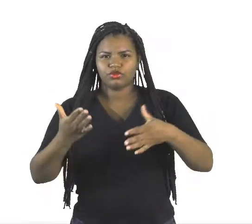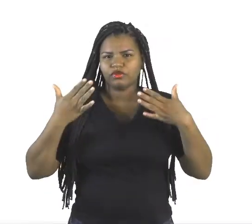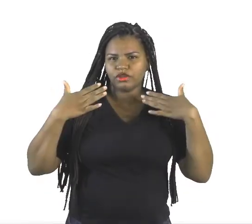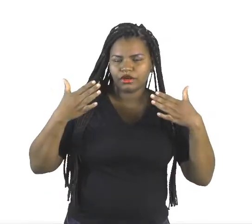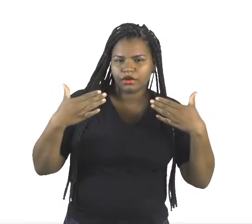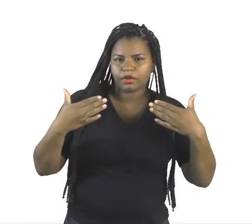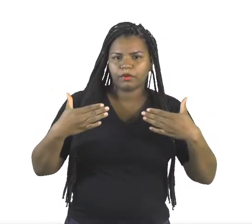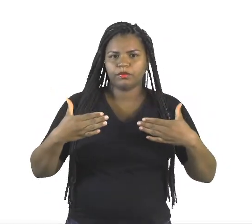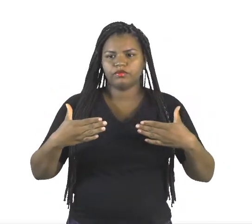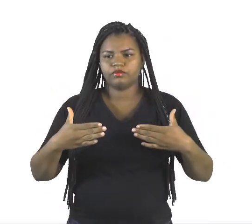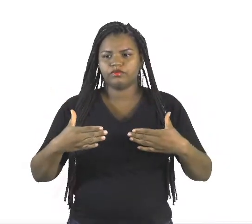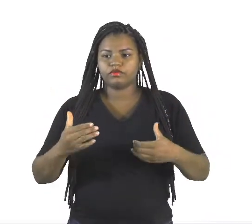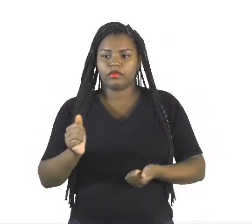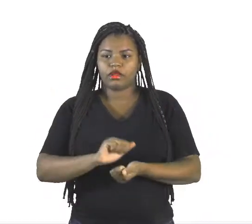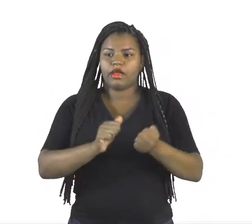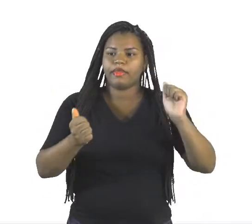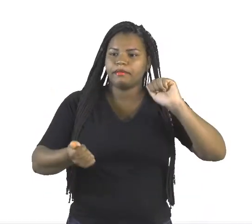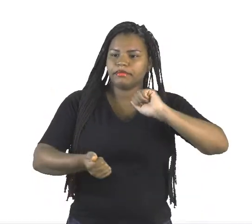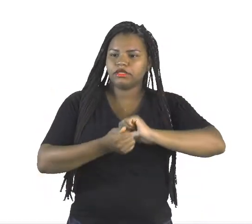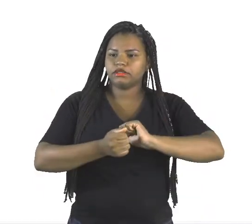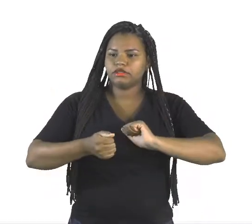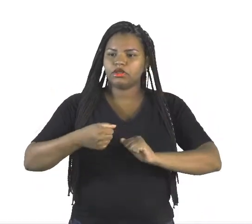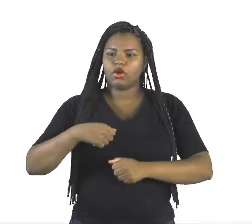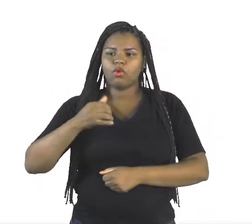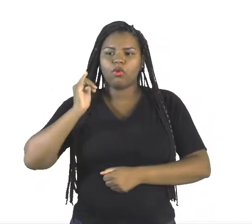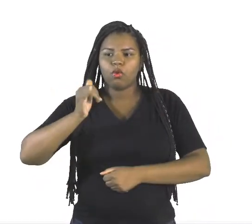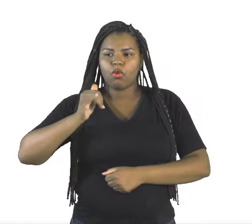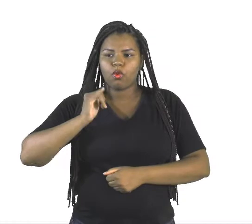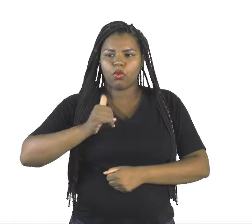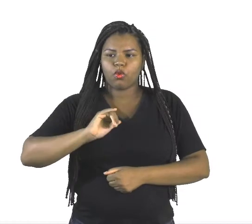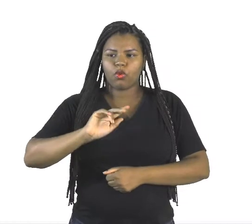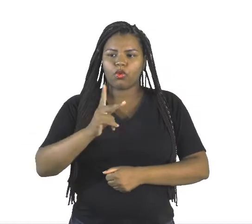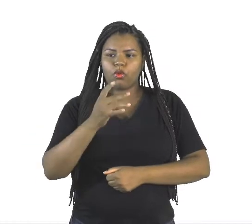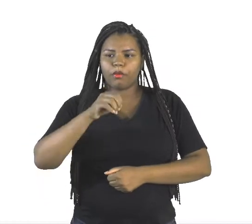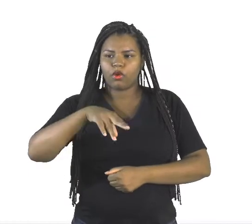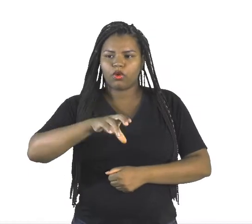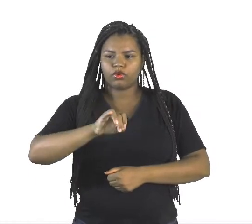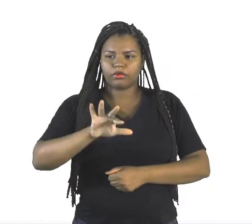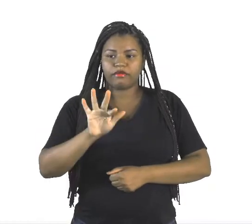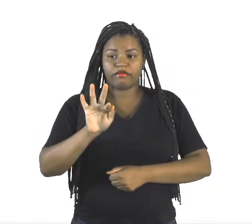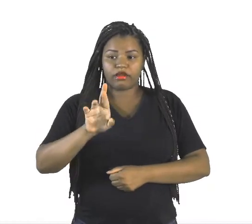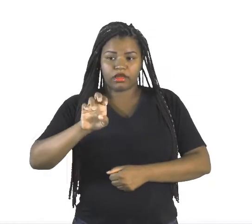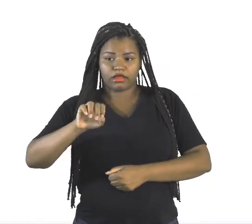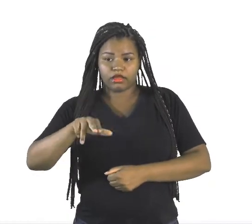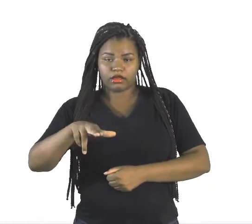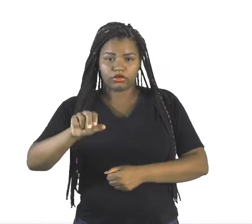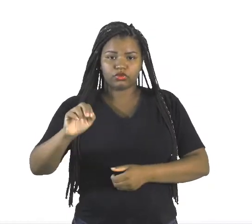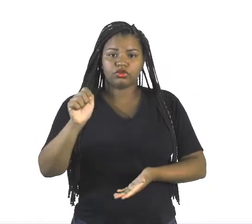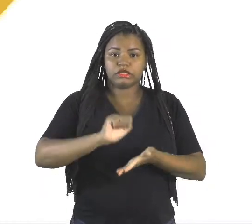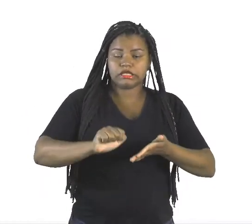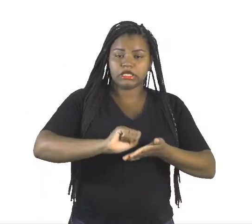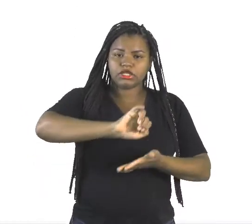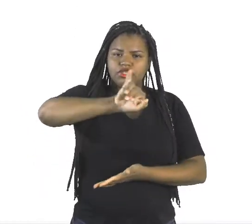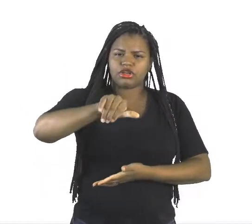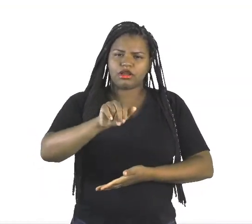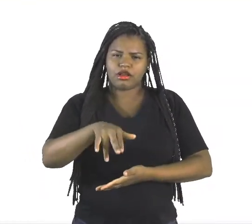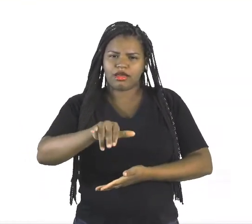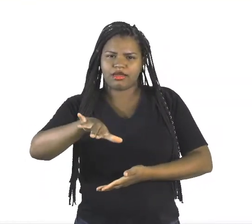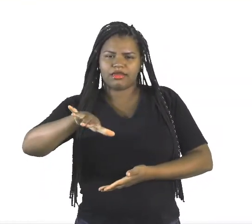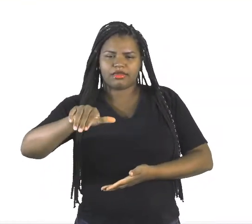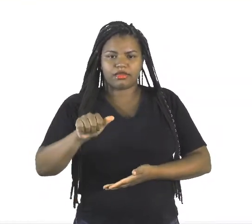do conto homônimo de Fernando Sabino, escrito por Janaína Rousseff, tá? Na tela.